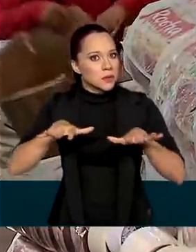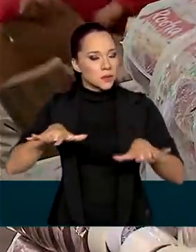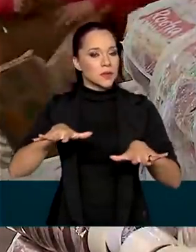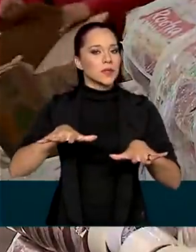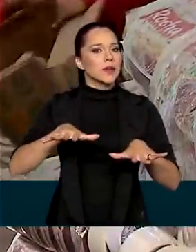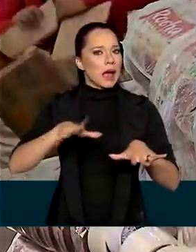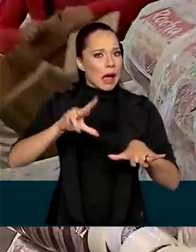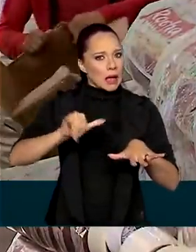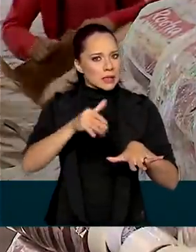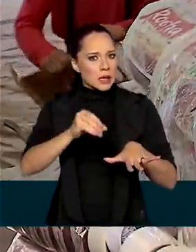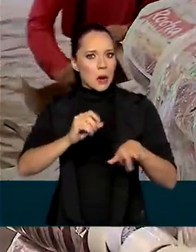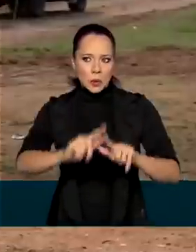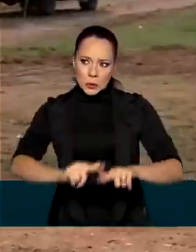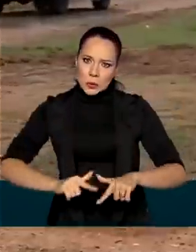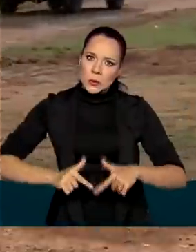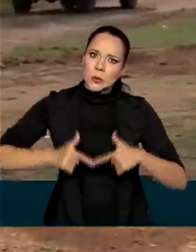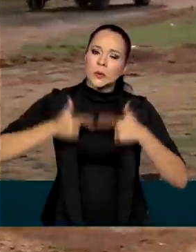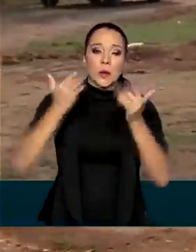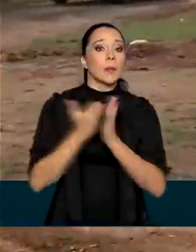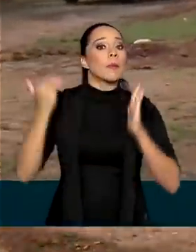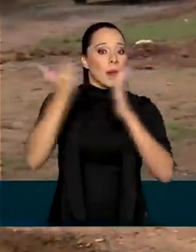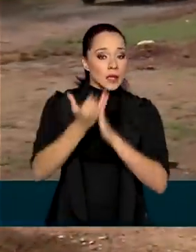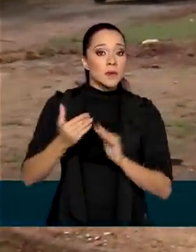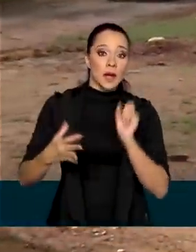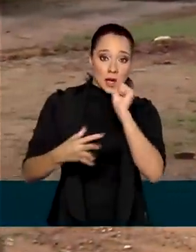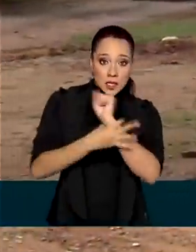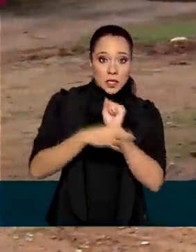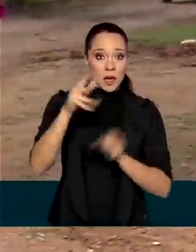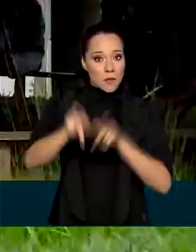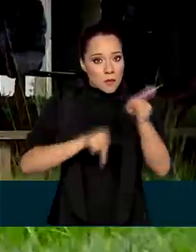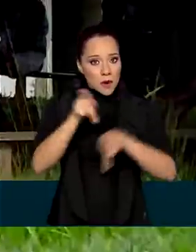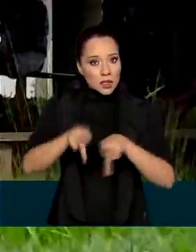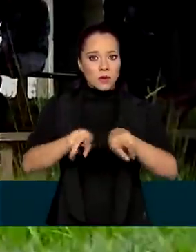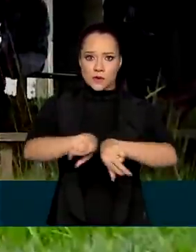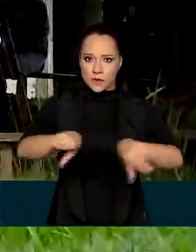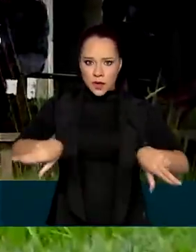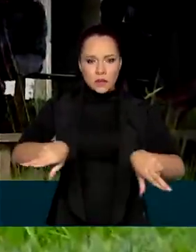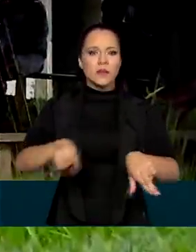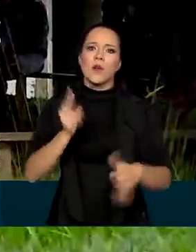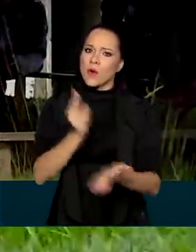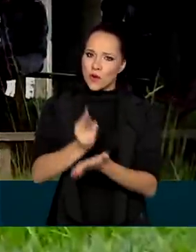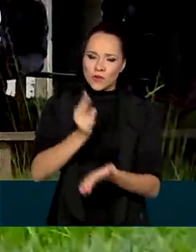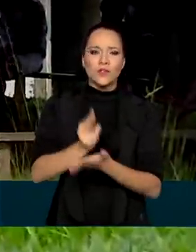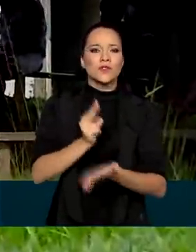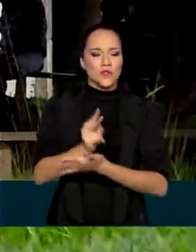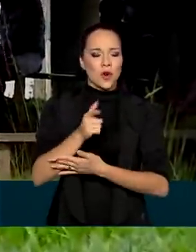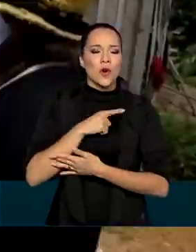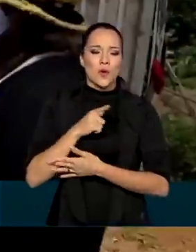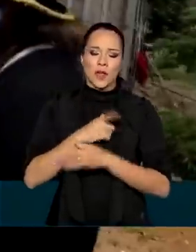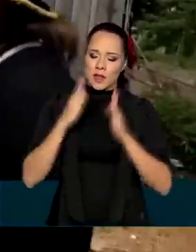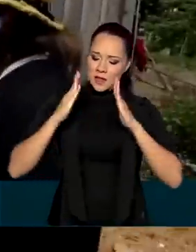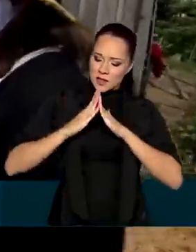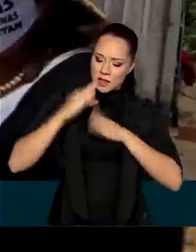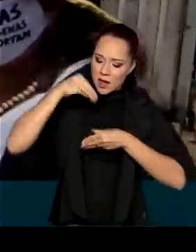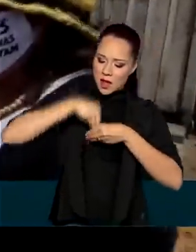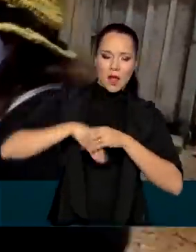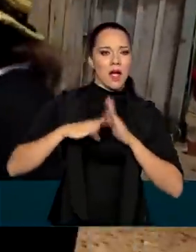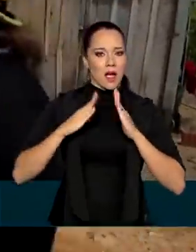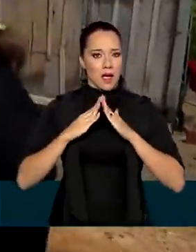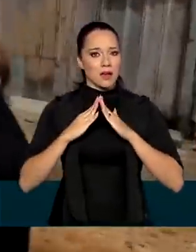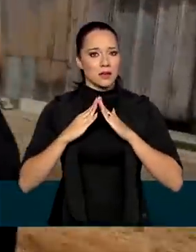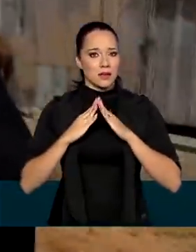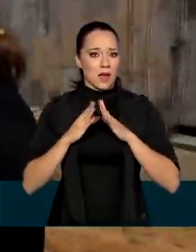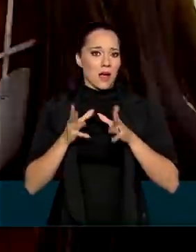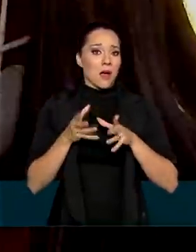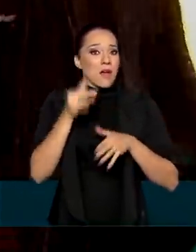ação foi intensificada para garantir que essas populações permaneçam em suas aldeias, evitando